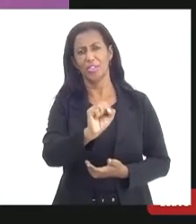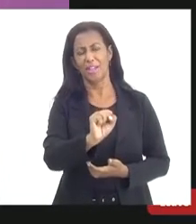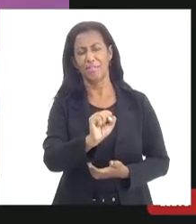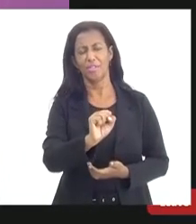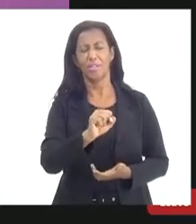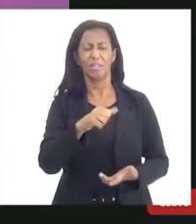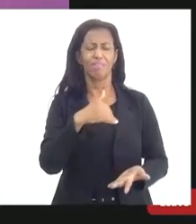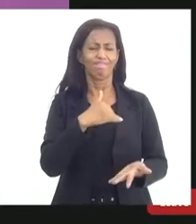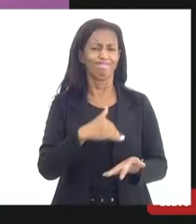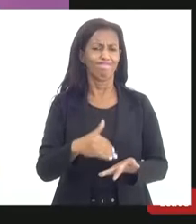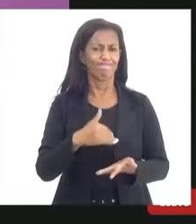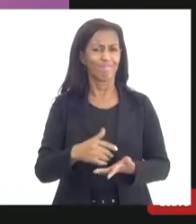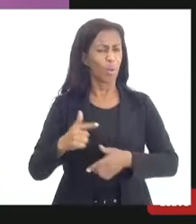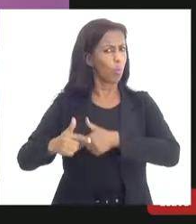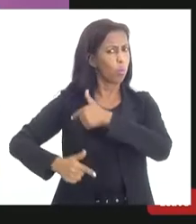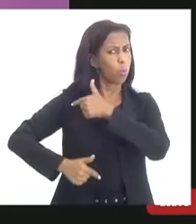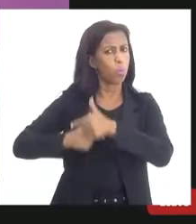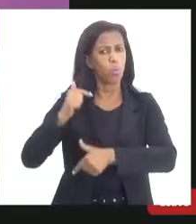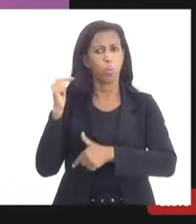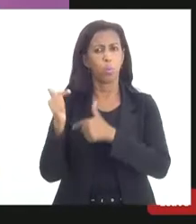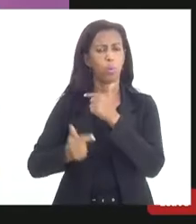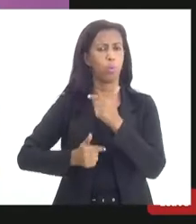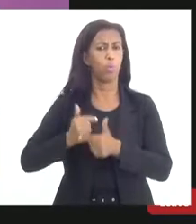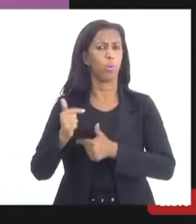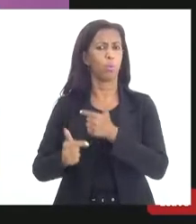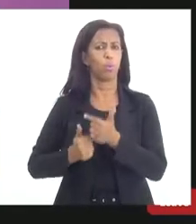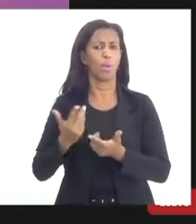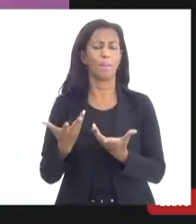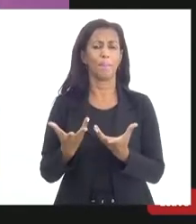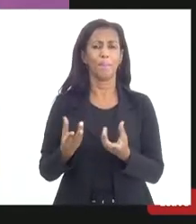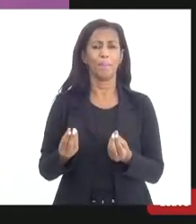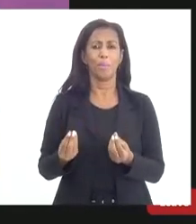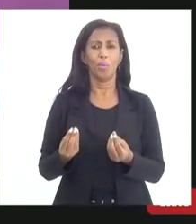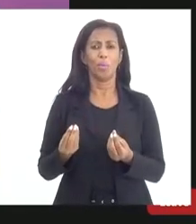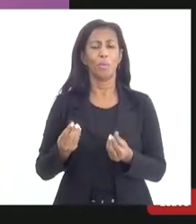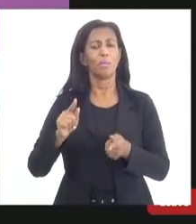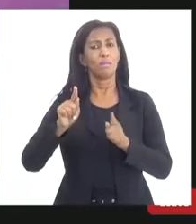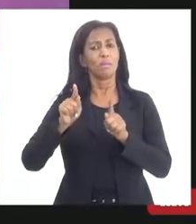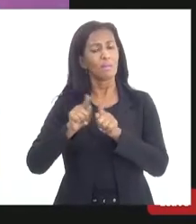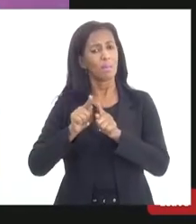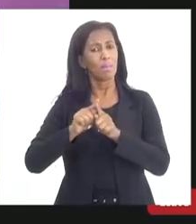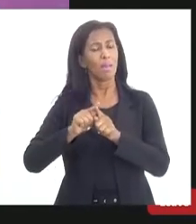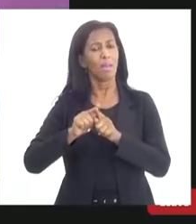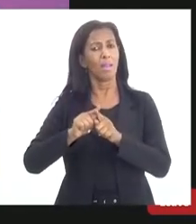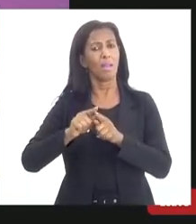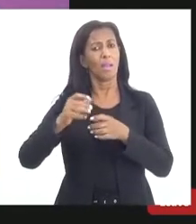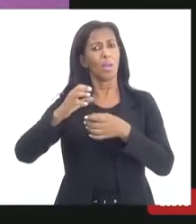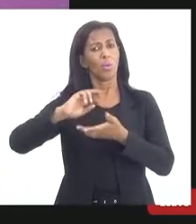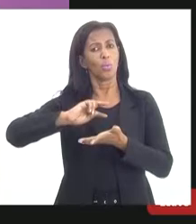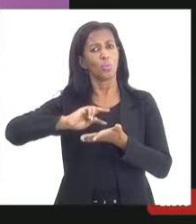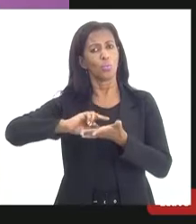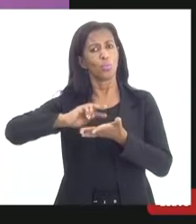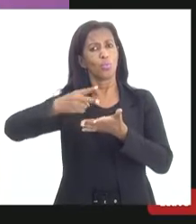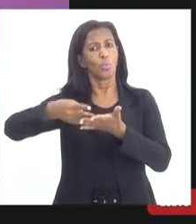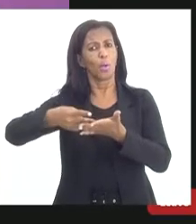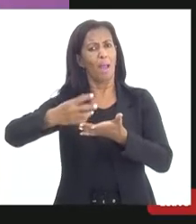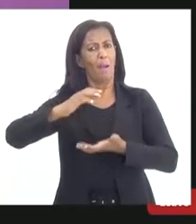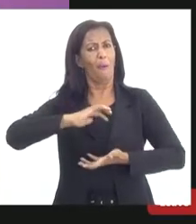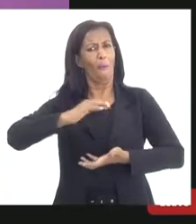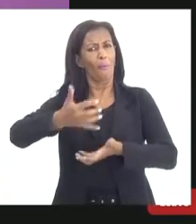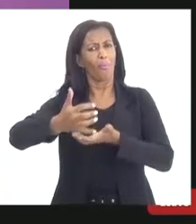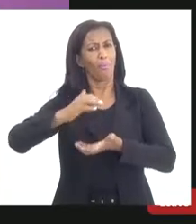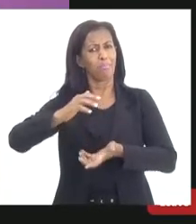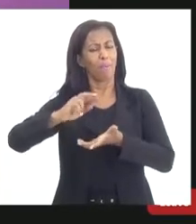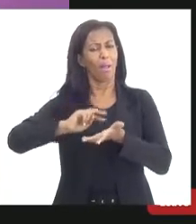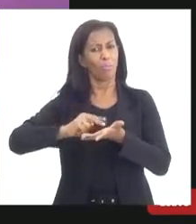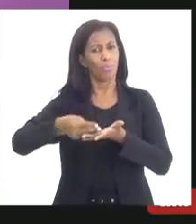secretário incansável na questão dos transplantes como um todo depois que ele deixou a secretaria ele